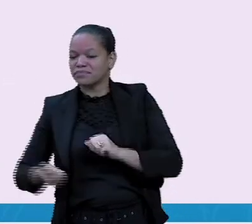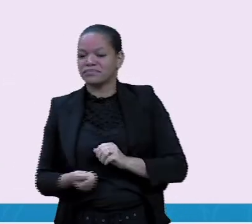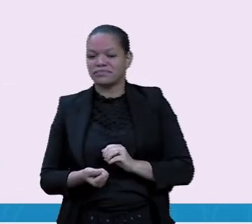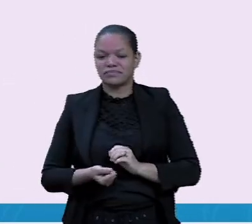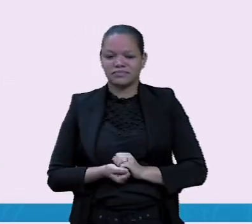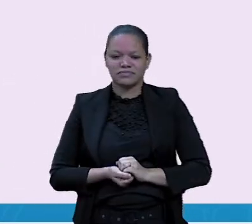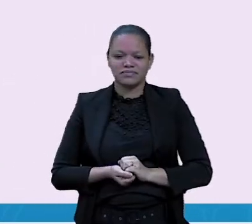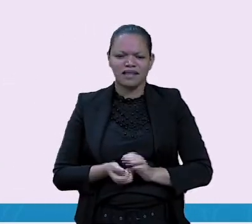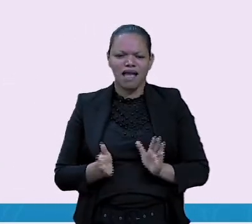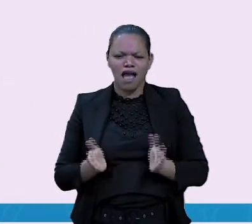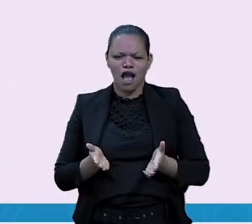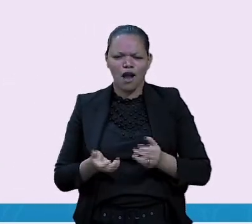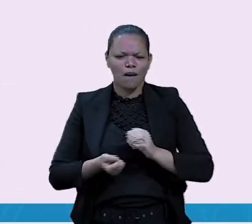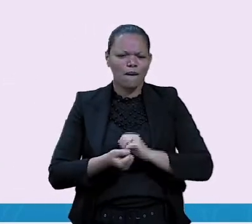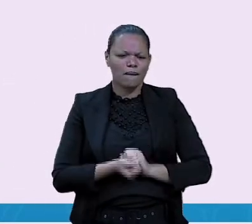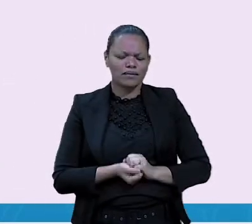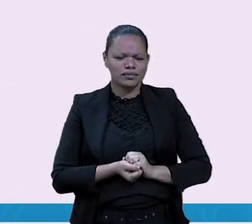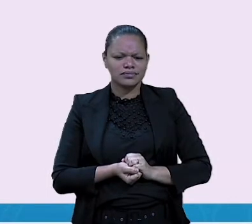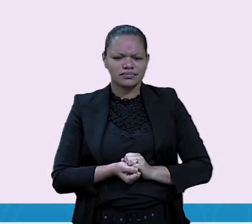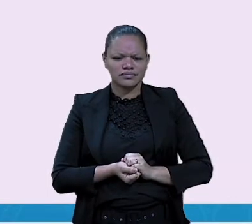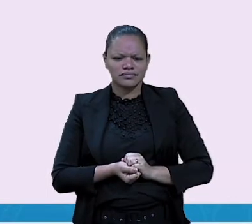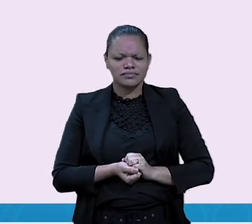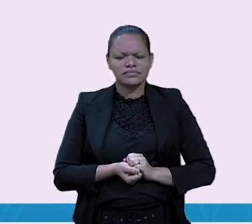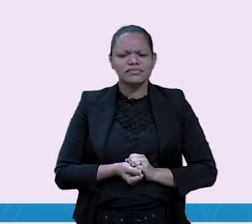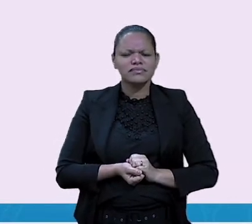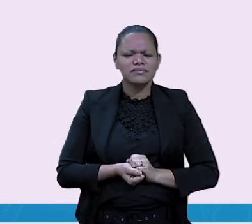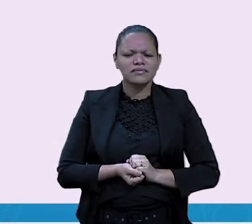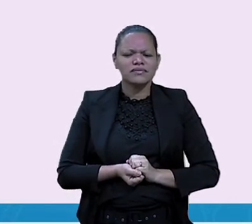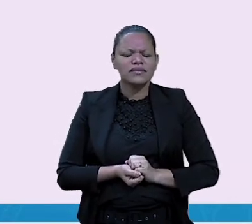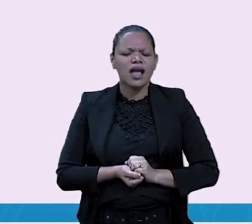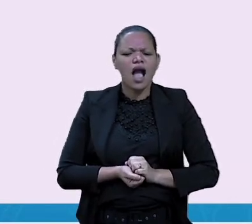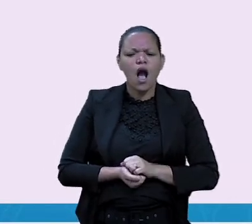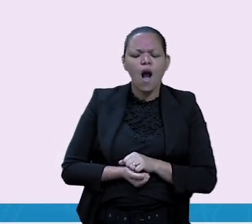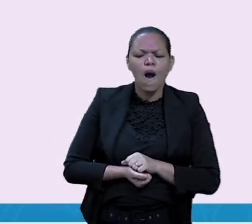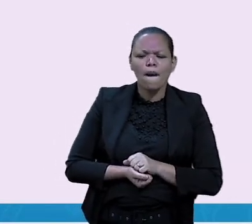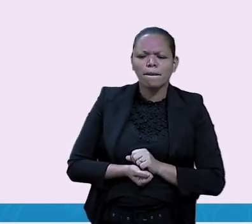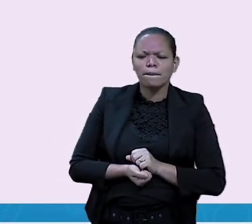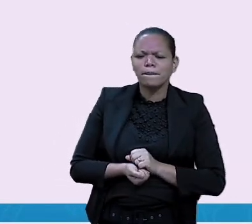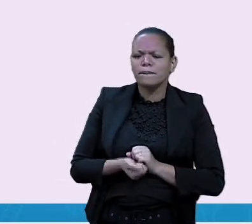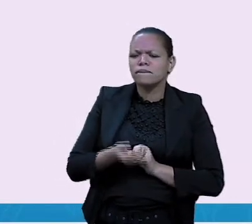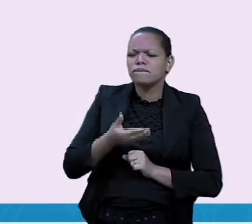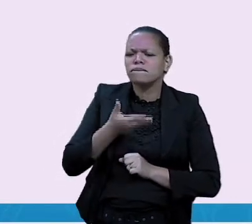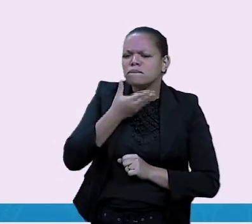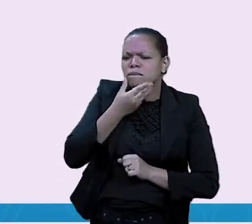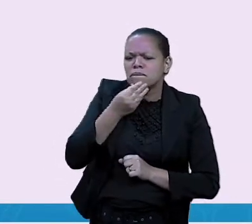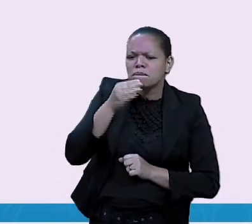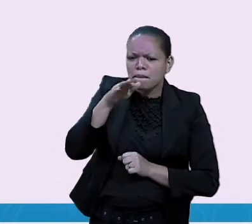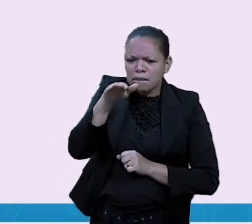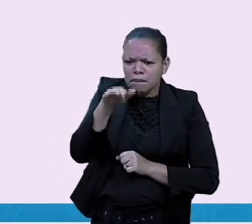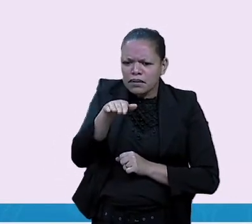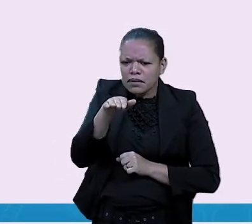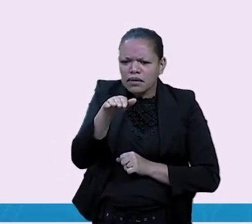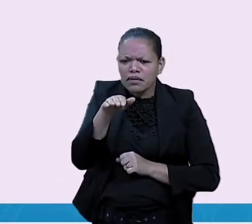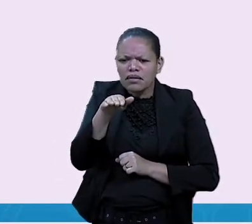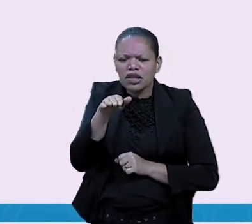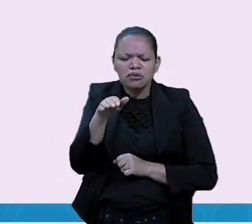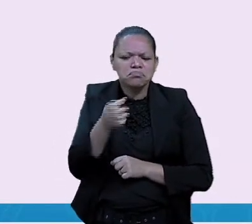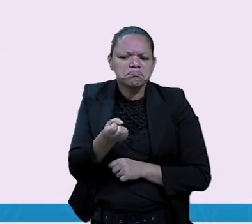Grau normal. Rapaz. Diminutivo. Rapazinho.